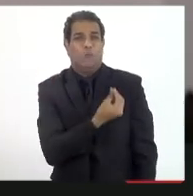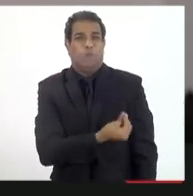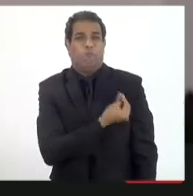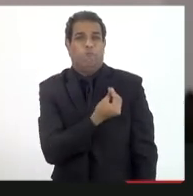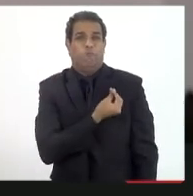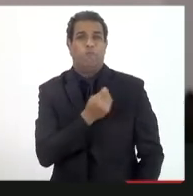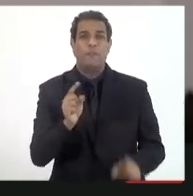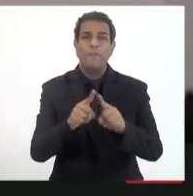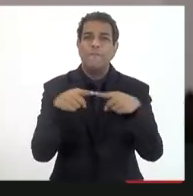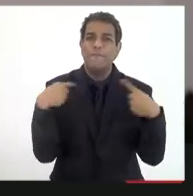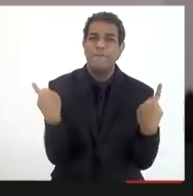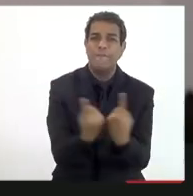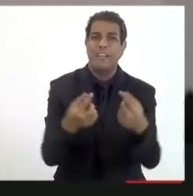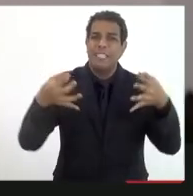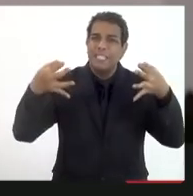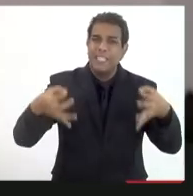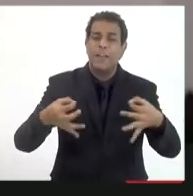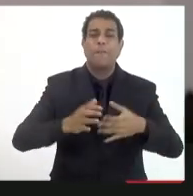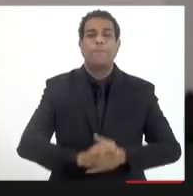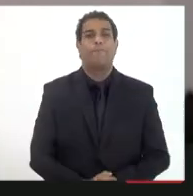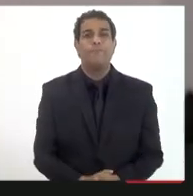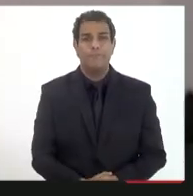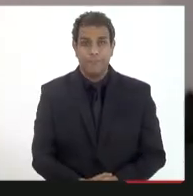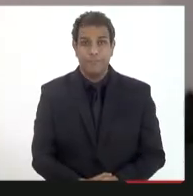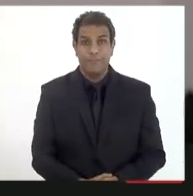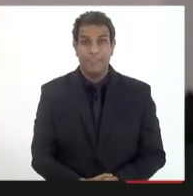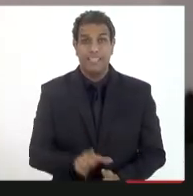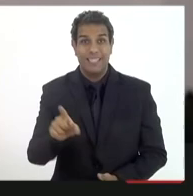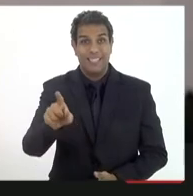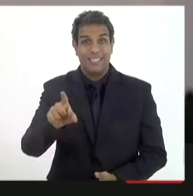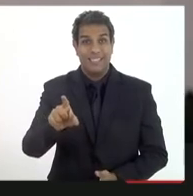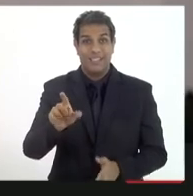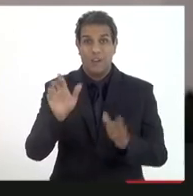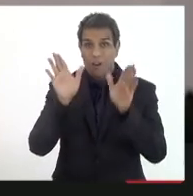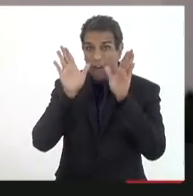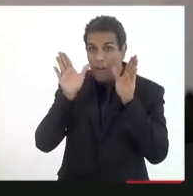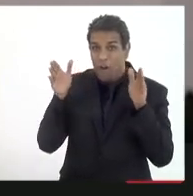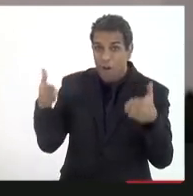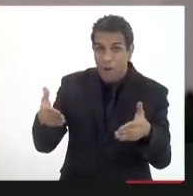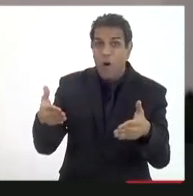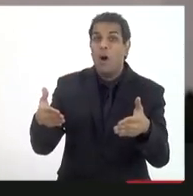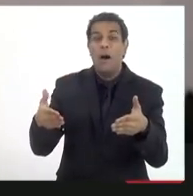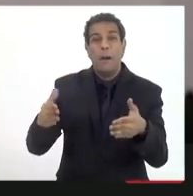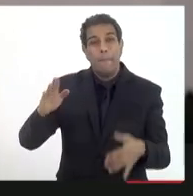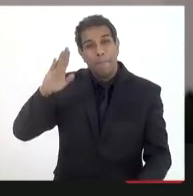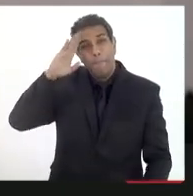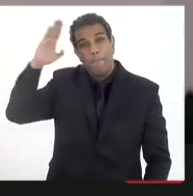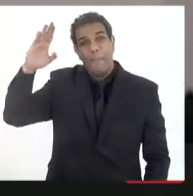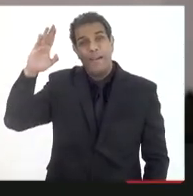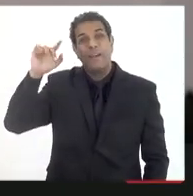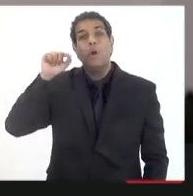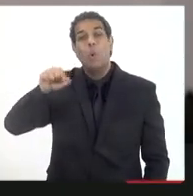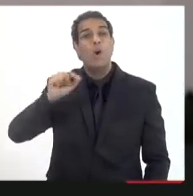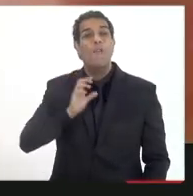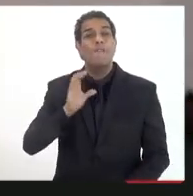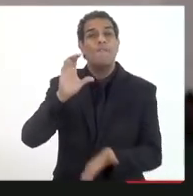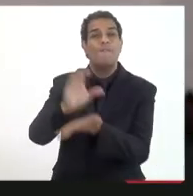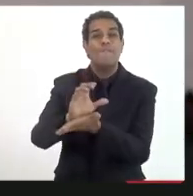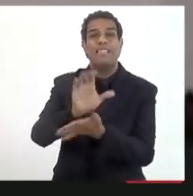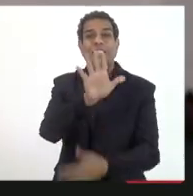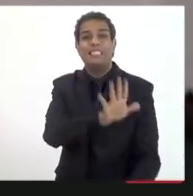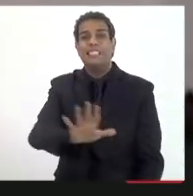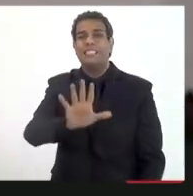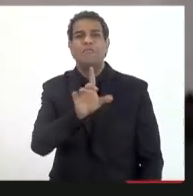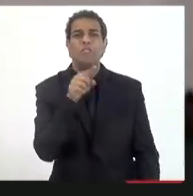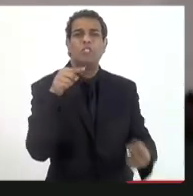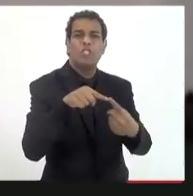está gerado o consenso de que o centro da prioridade do fundo soberano é gerar